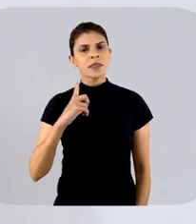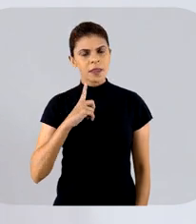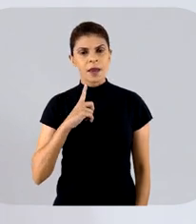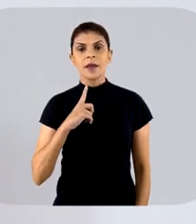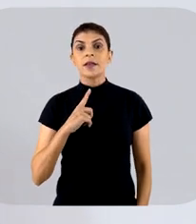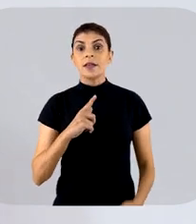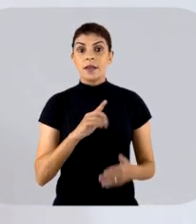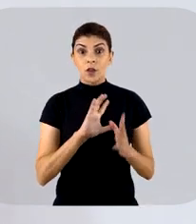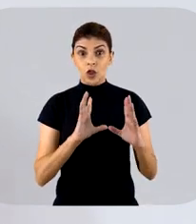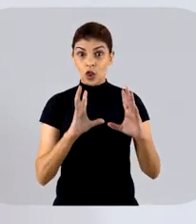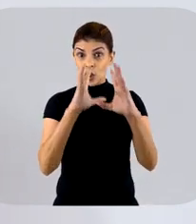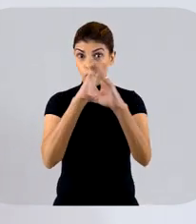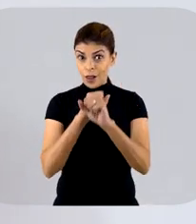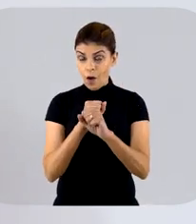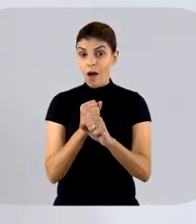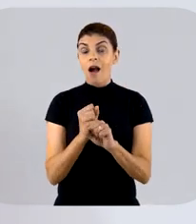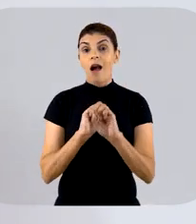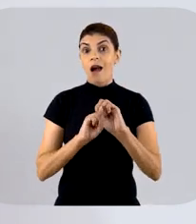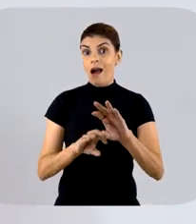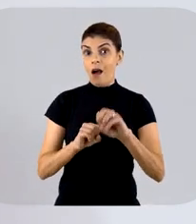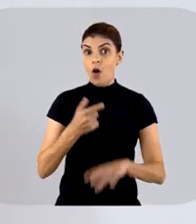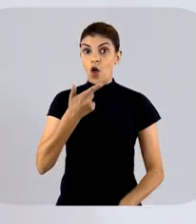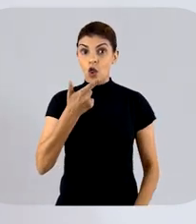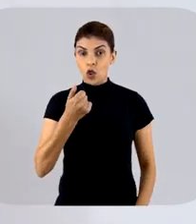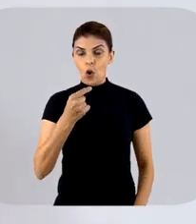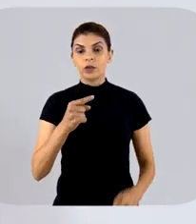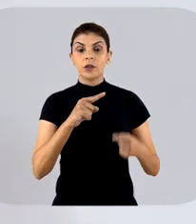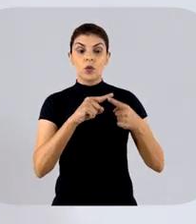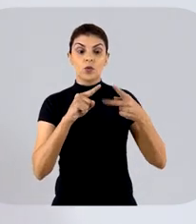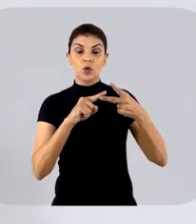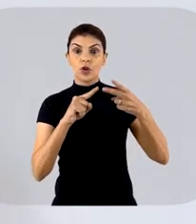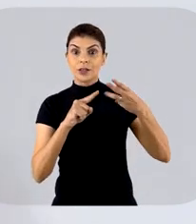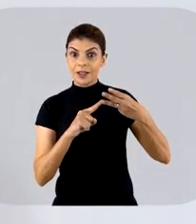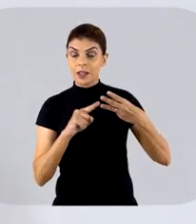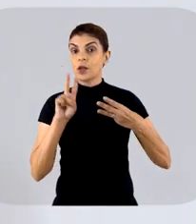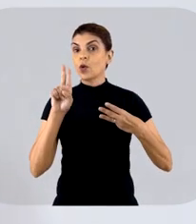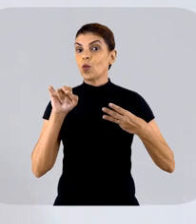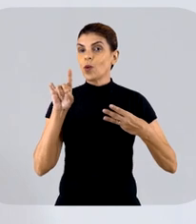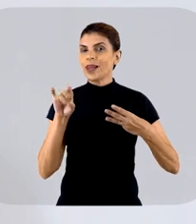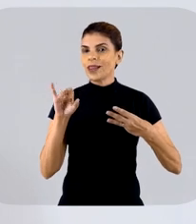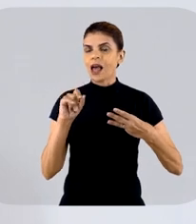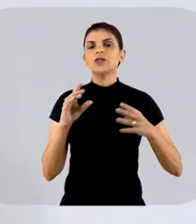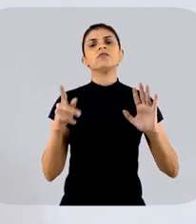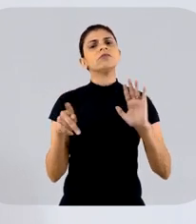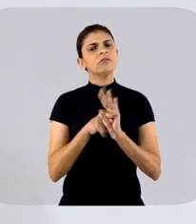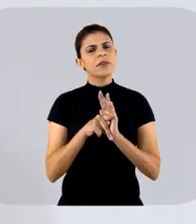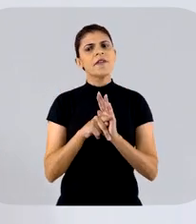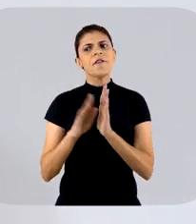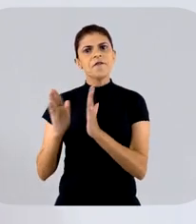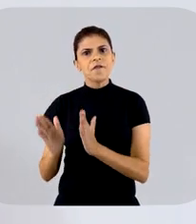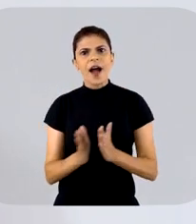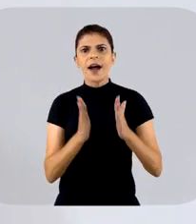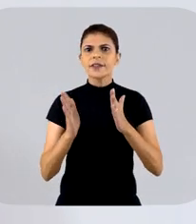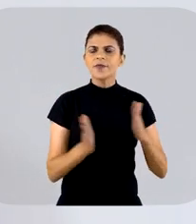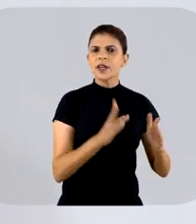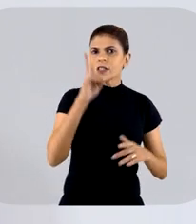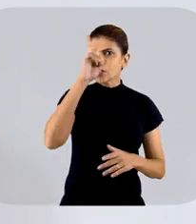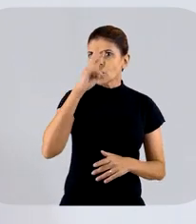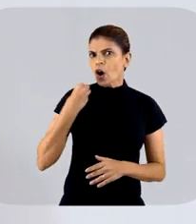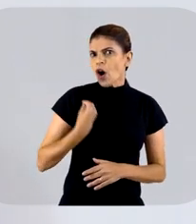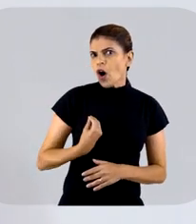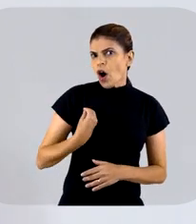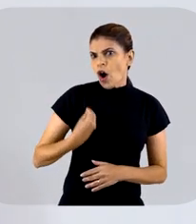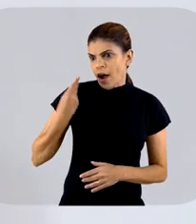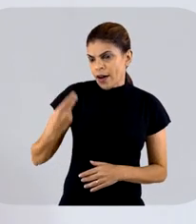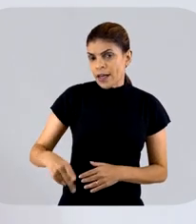dividido em 12 aulas, organizadas em três unidades de ensino. No seu conjunto, ele perpassa diferentes fases da história da saúde no